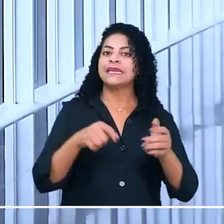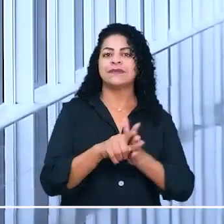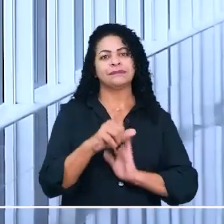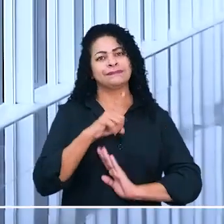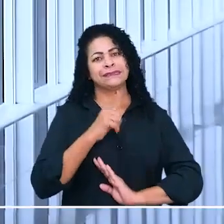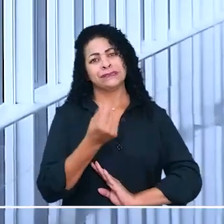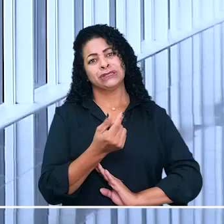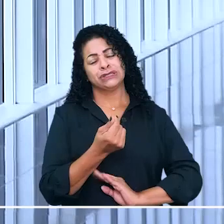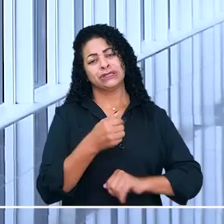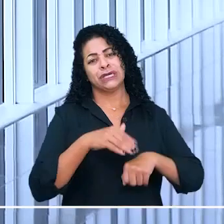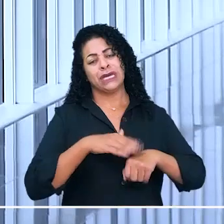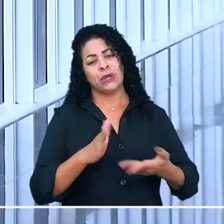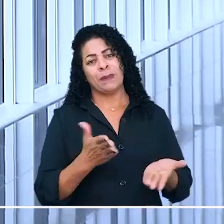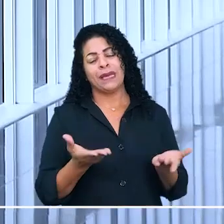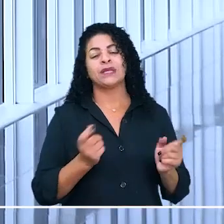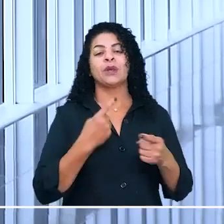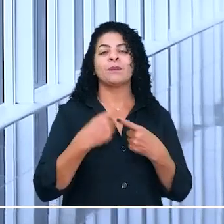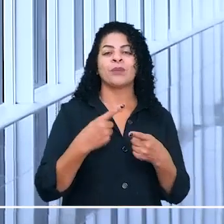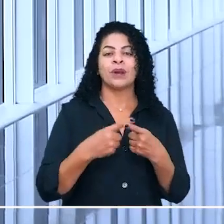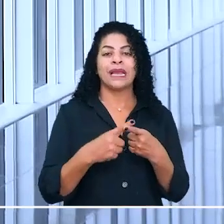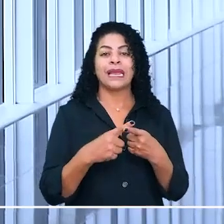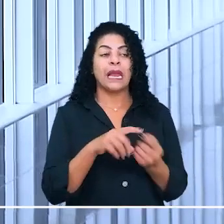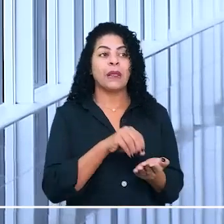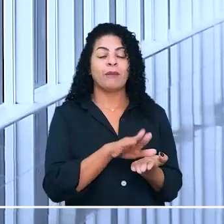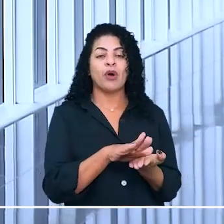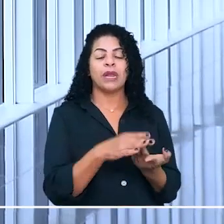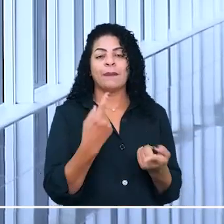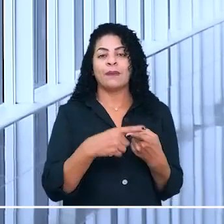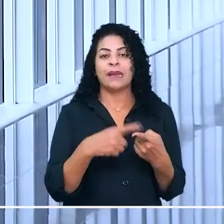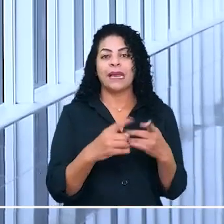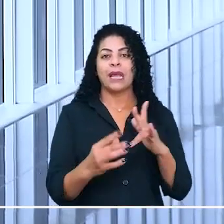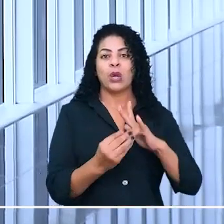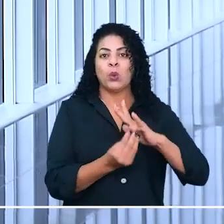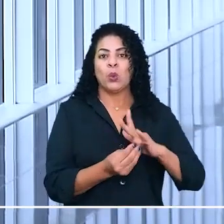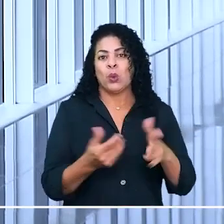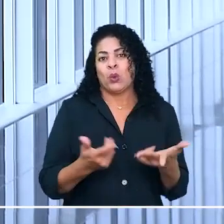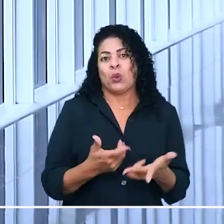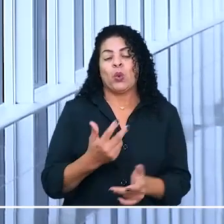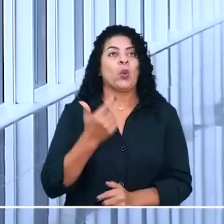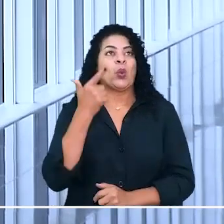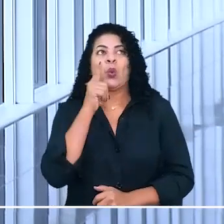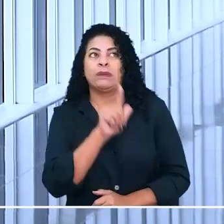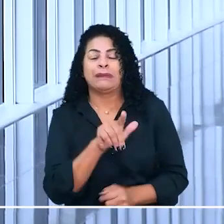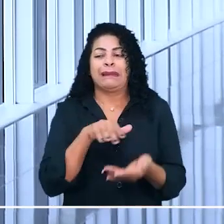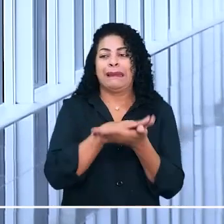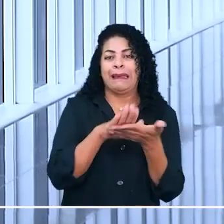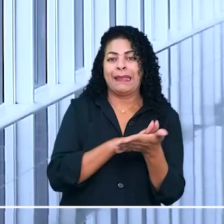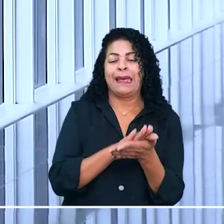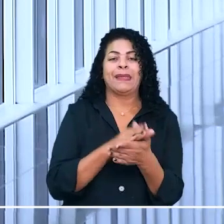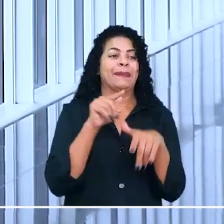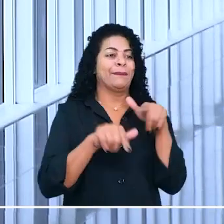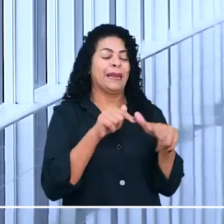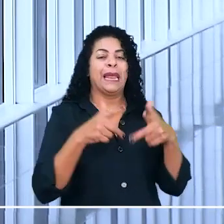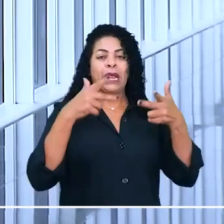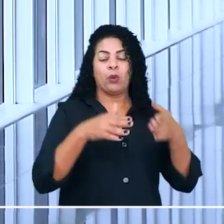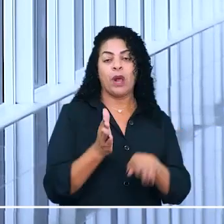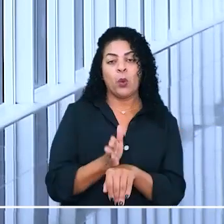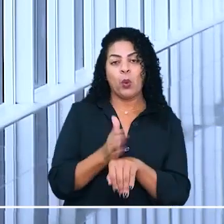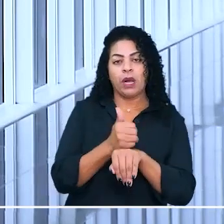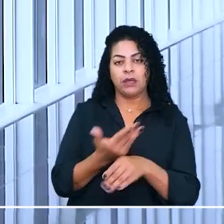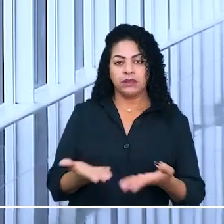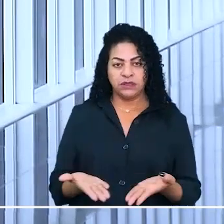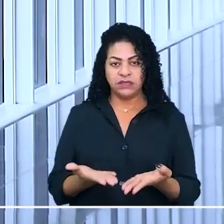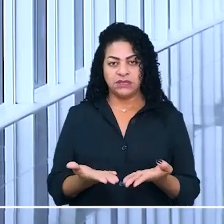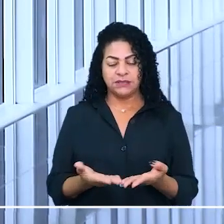estabilidade decorrente do acidente de trabalho e que foi dispensado porque não produzia mais da mesma forma. Ele disse ainda